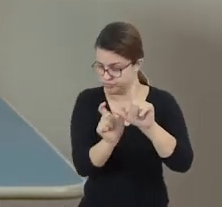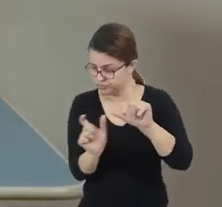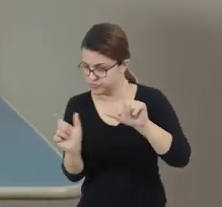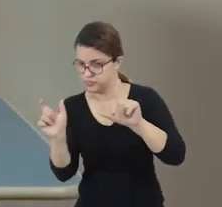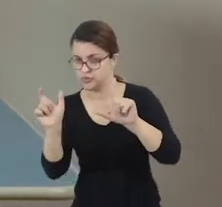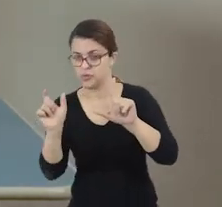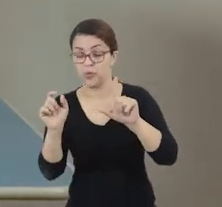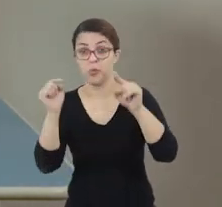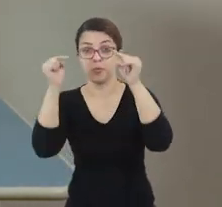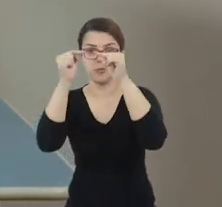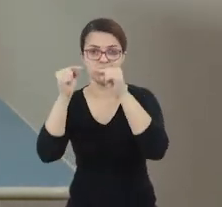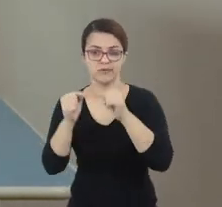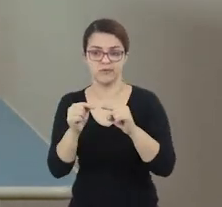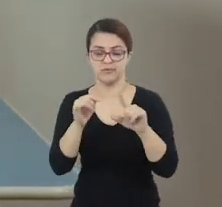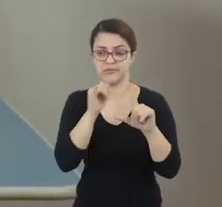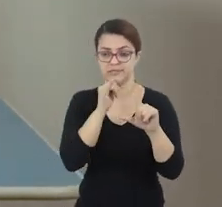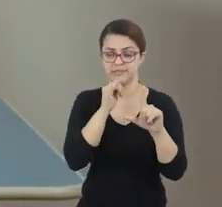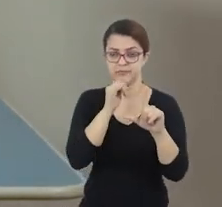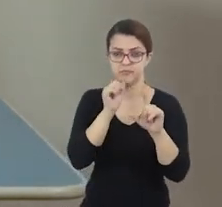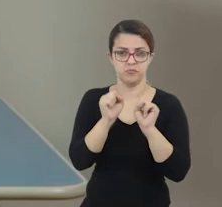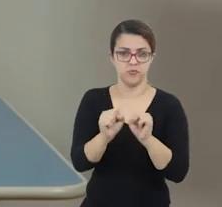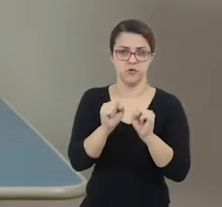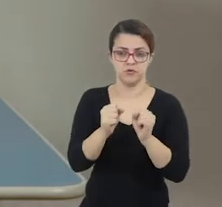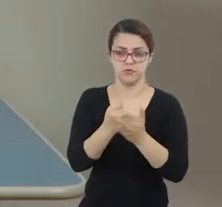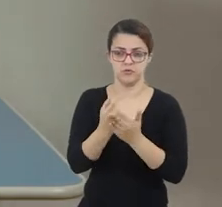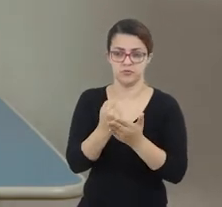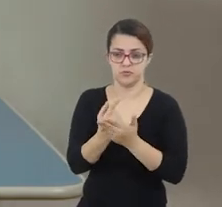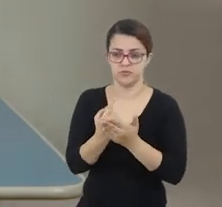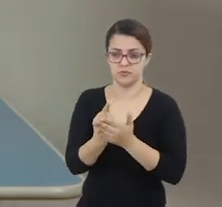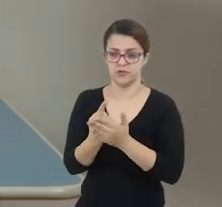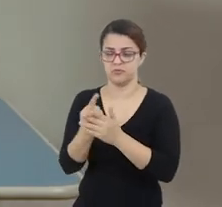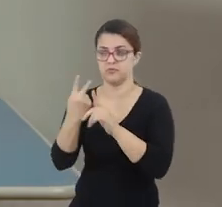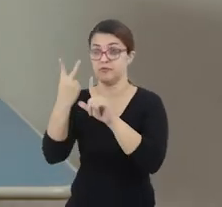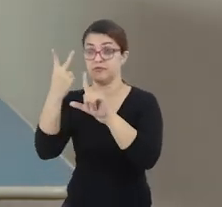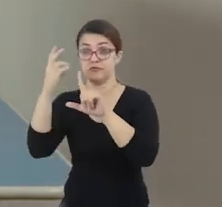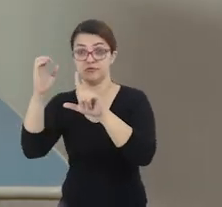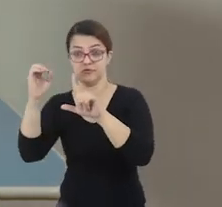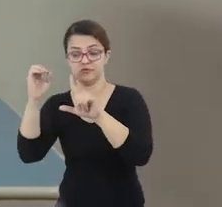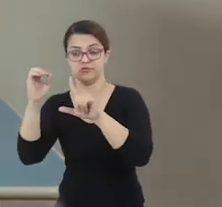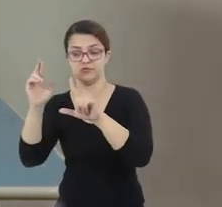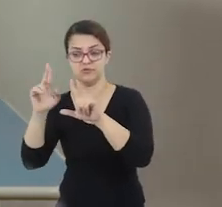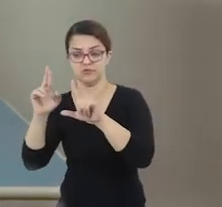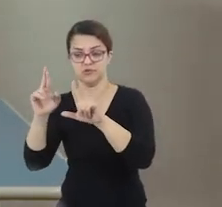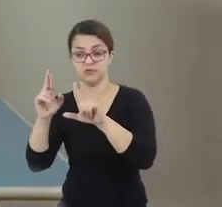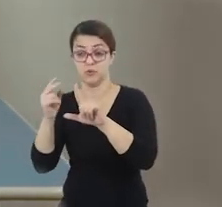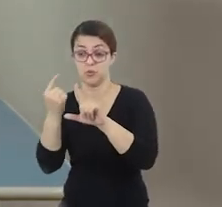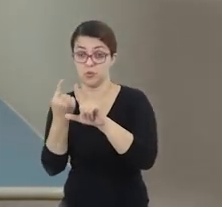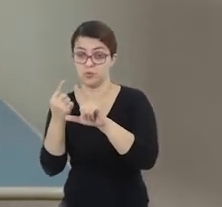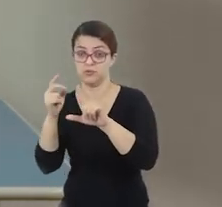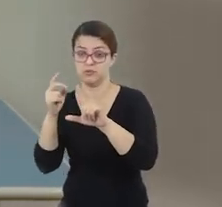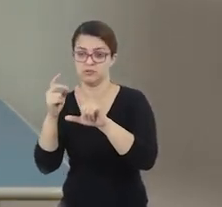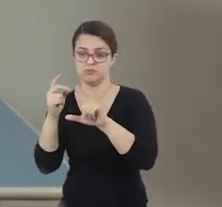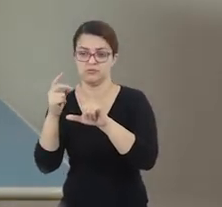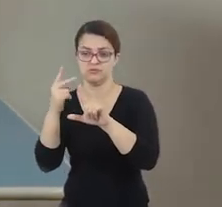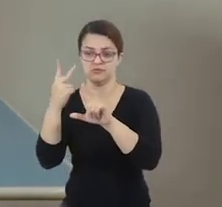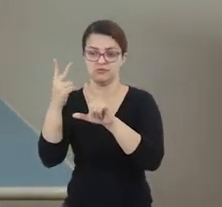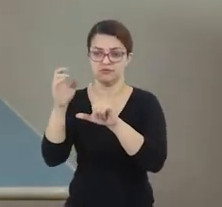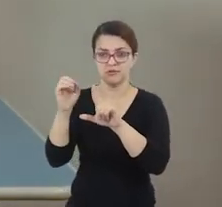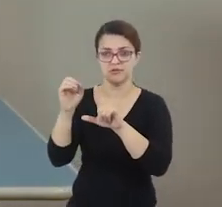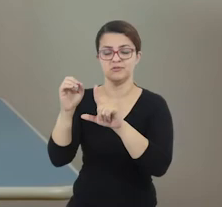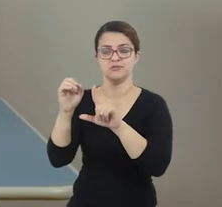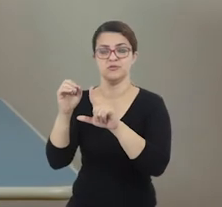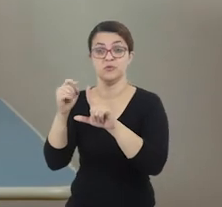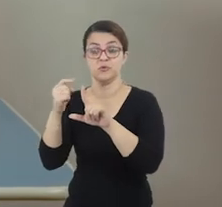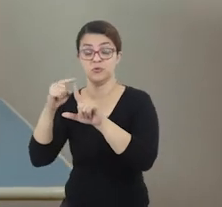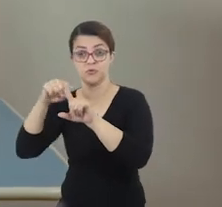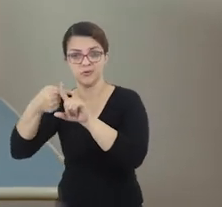com este total aqui, ou combinar as notas. Por exemplo, o eu posso comprar com duas notas de 20 reais, ou uma nota de